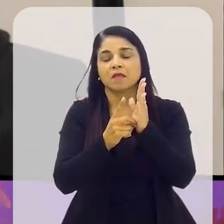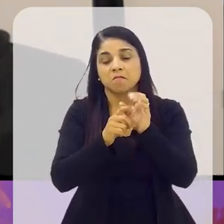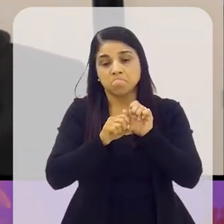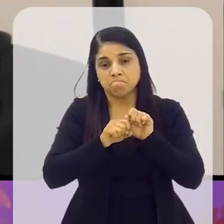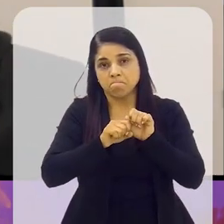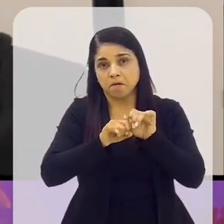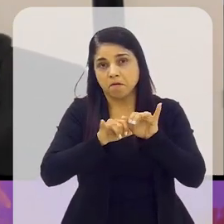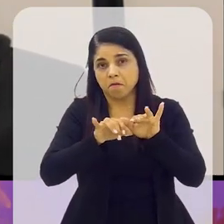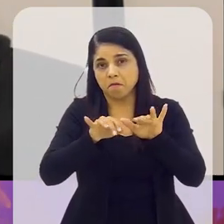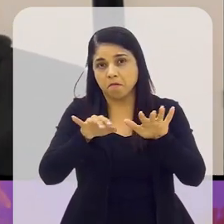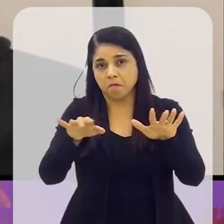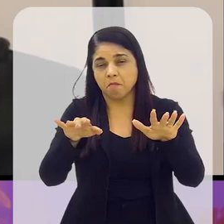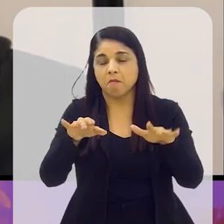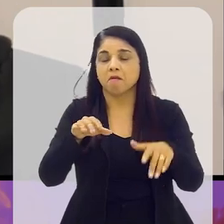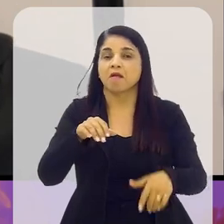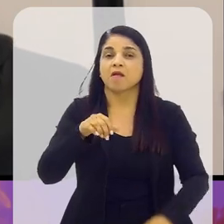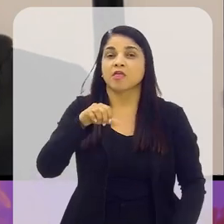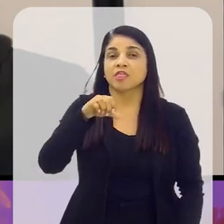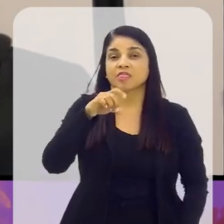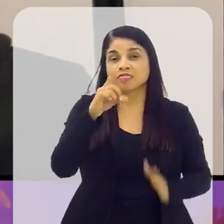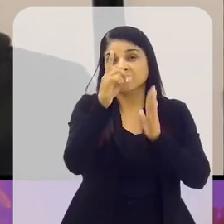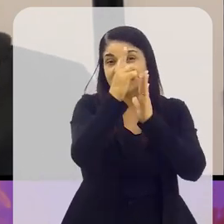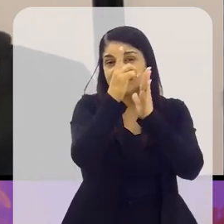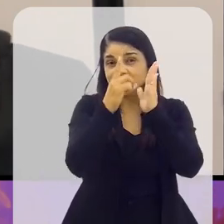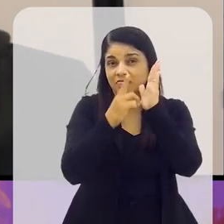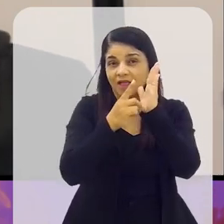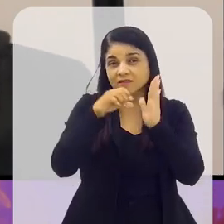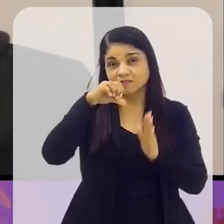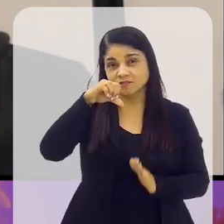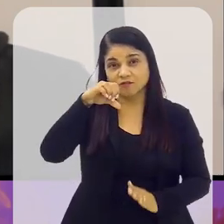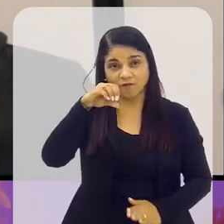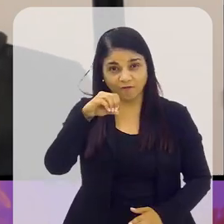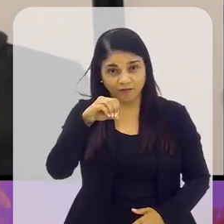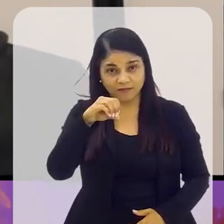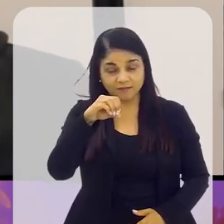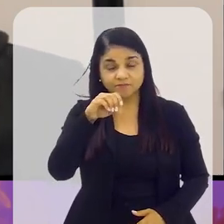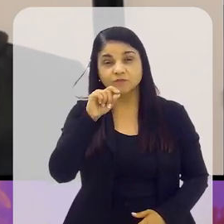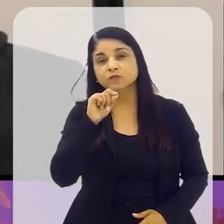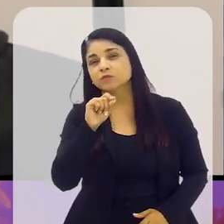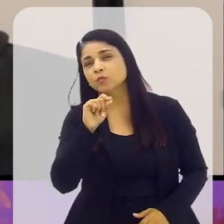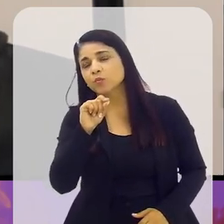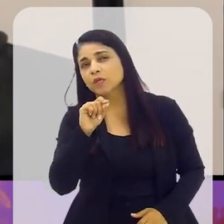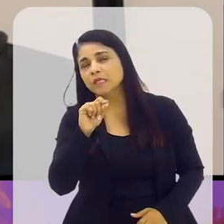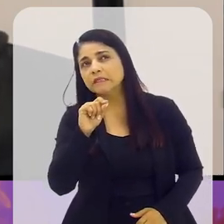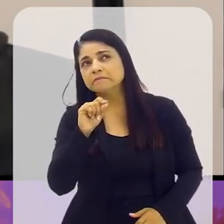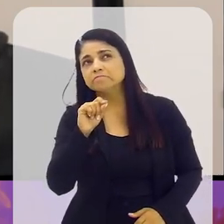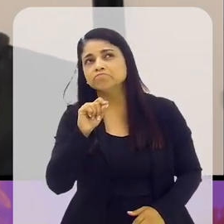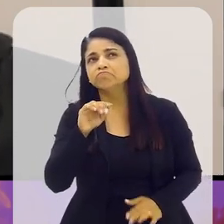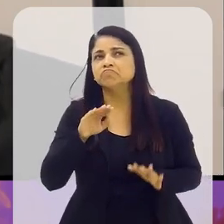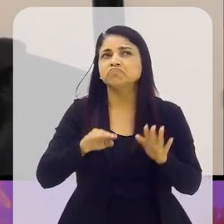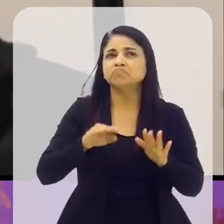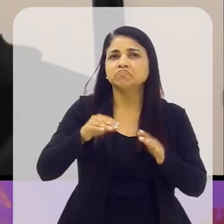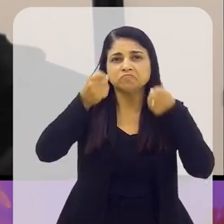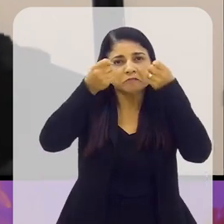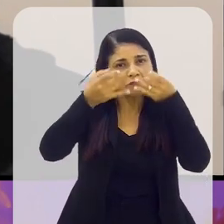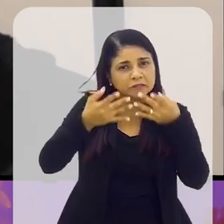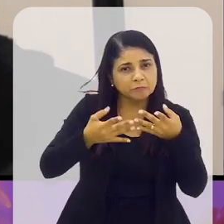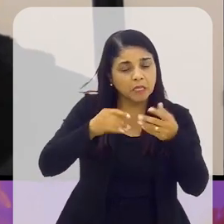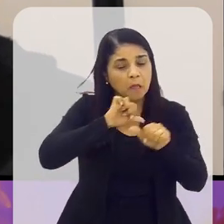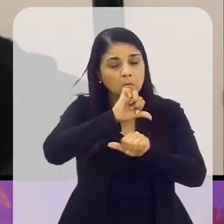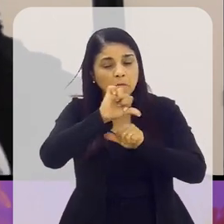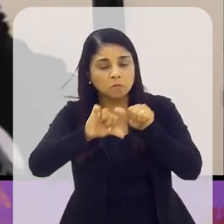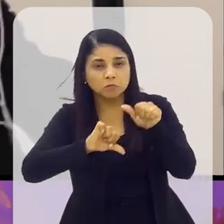muito grande na década de 90, tá certo? O que que talvez poderia explicar essa